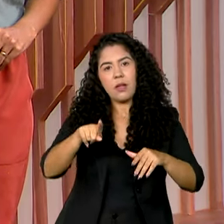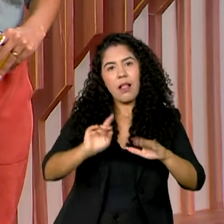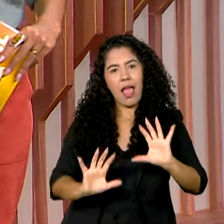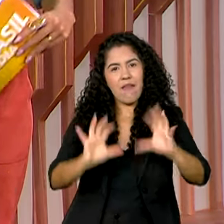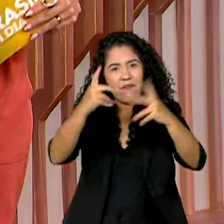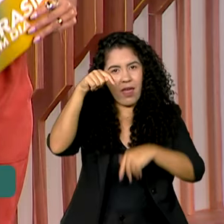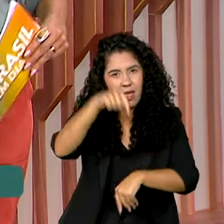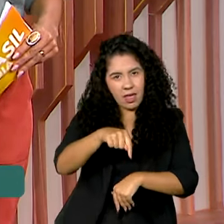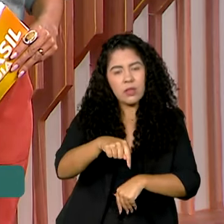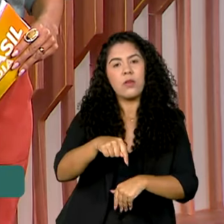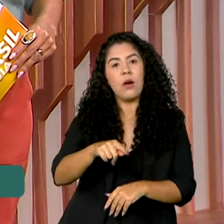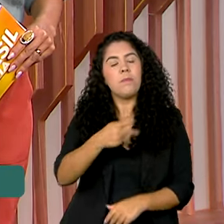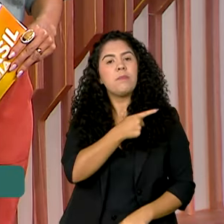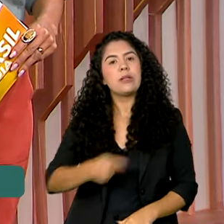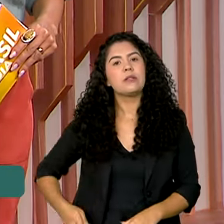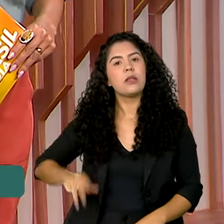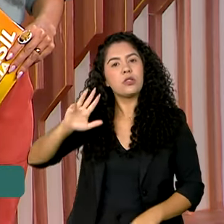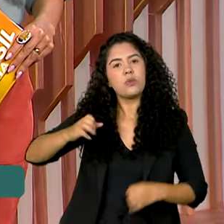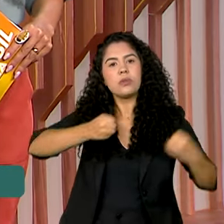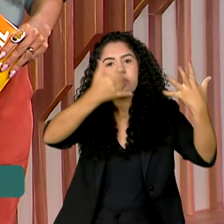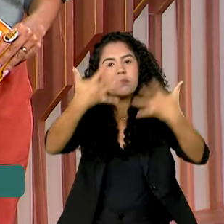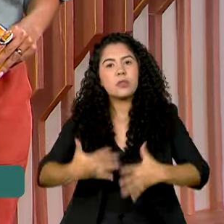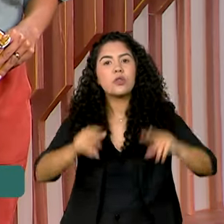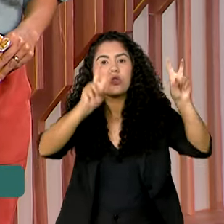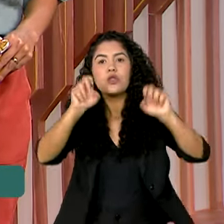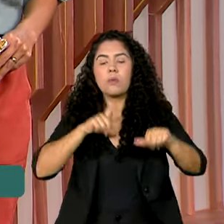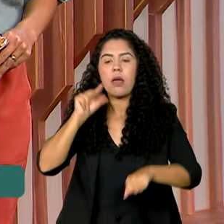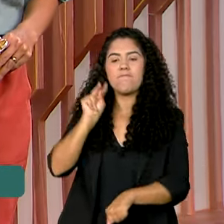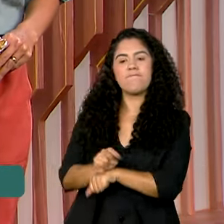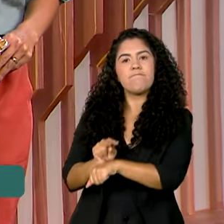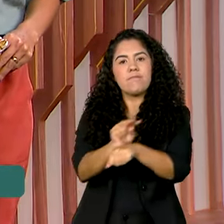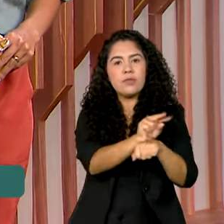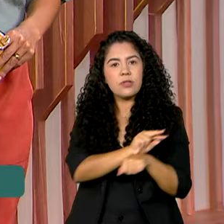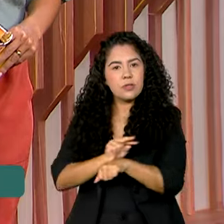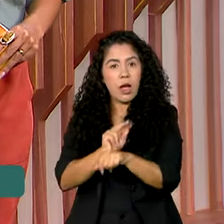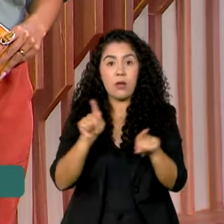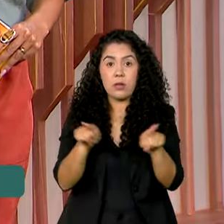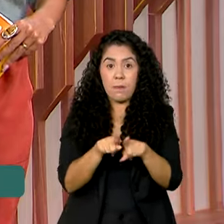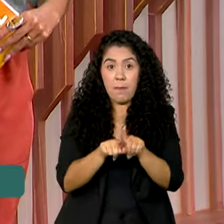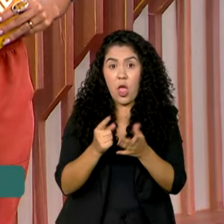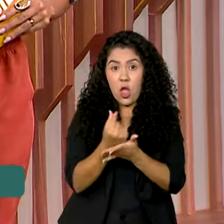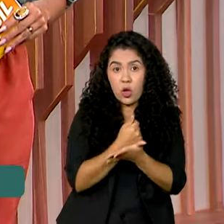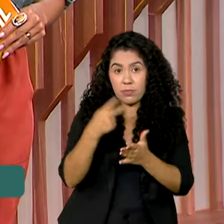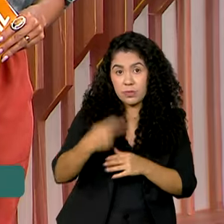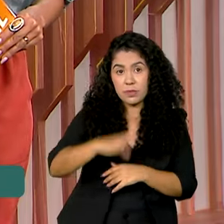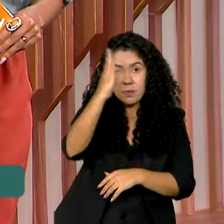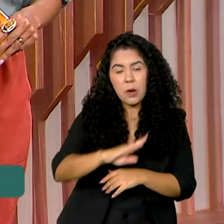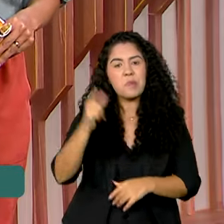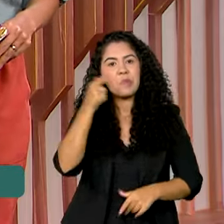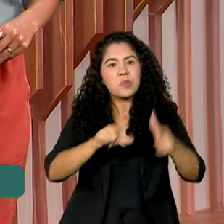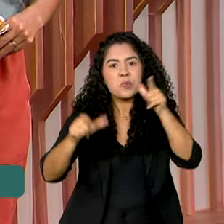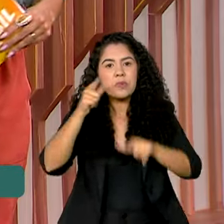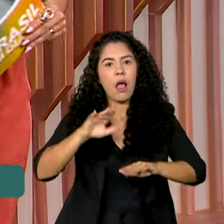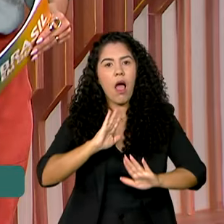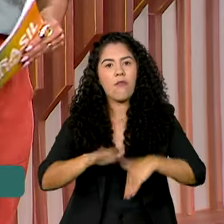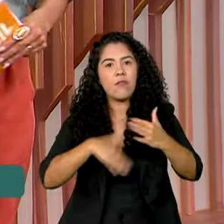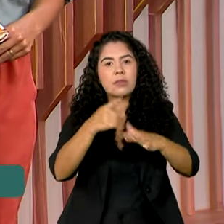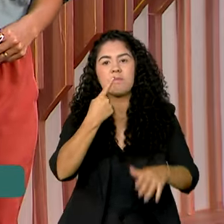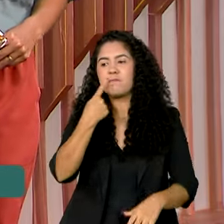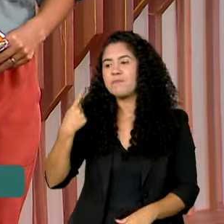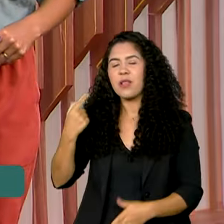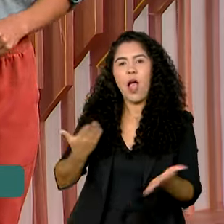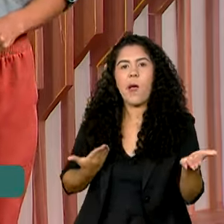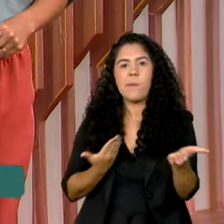presidente Lula destacou a estabilidade fiscal e econômica do Brasil e também dos avanços recentes, como a